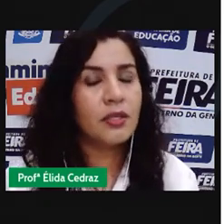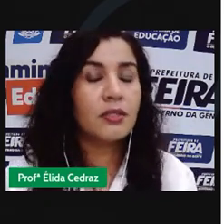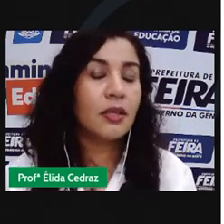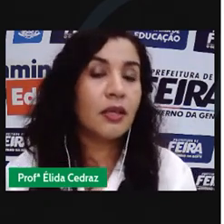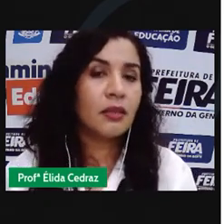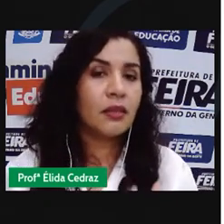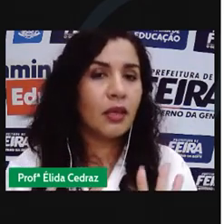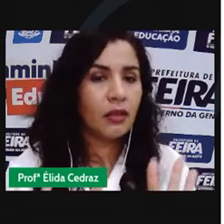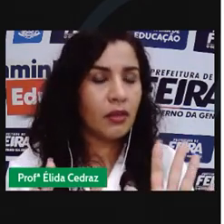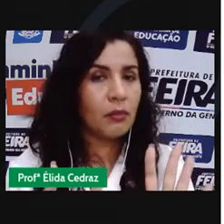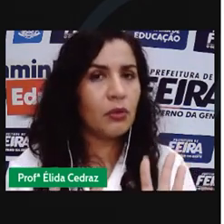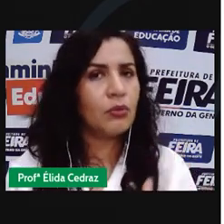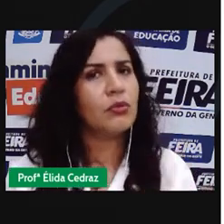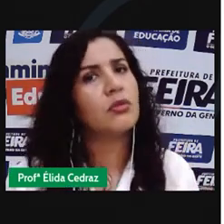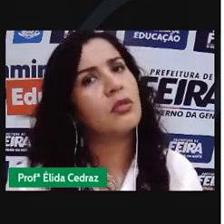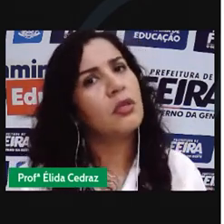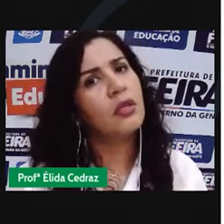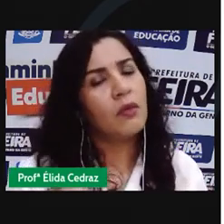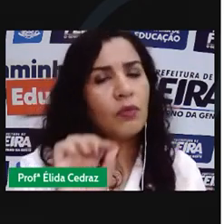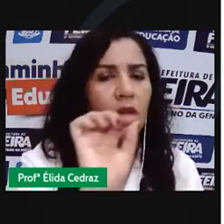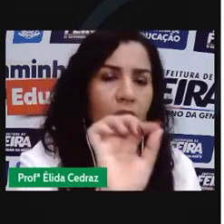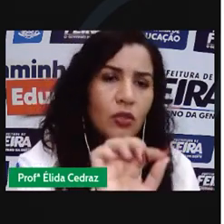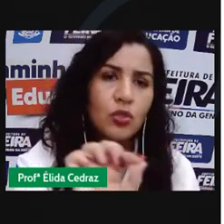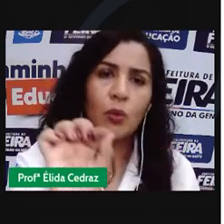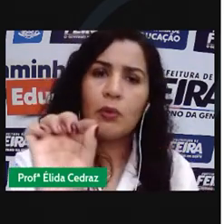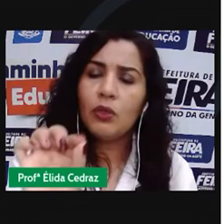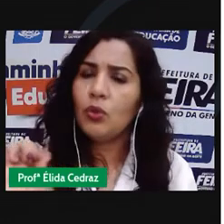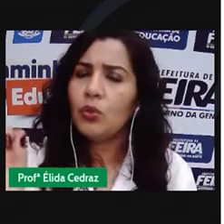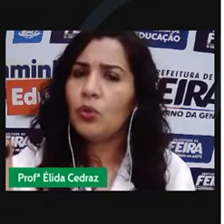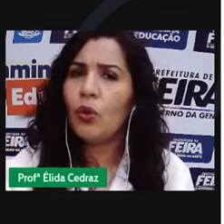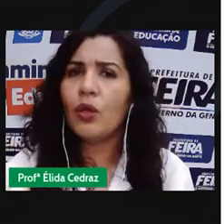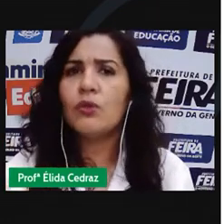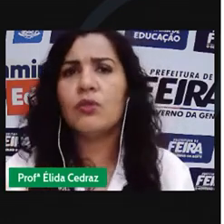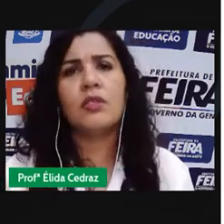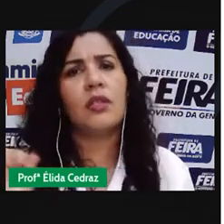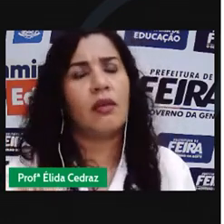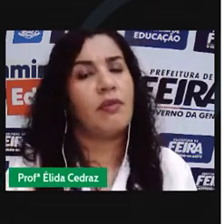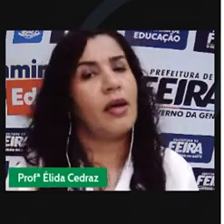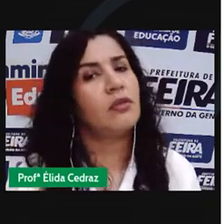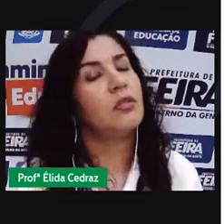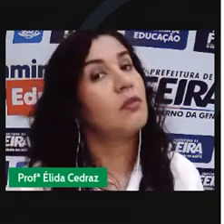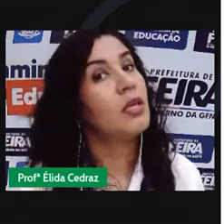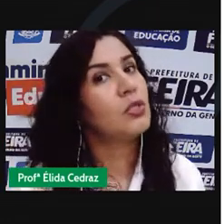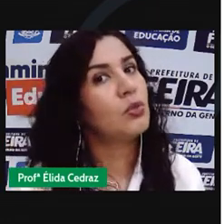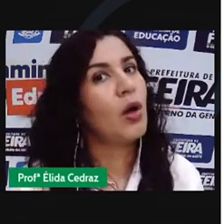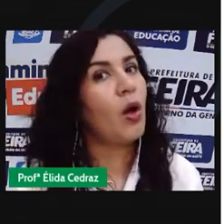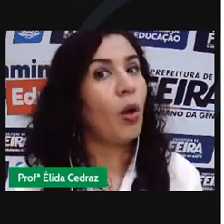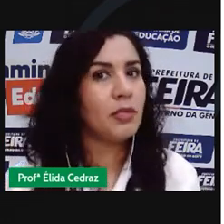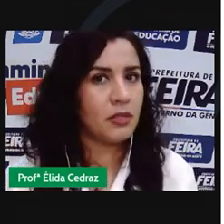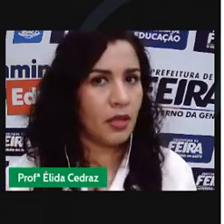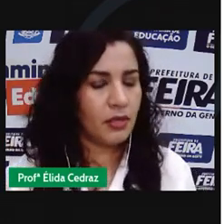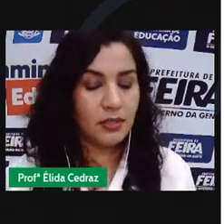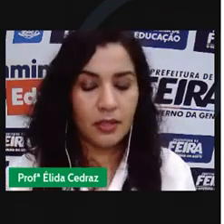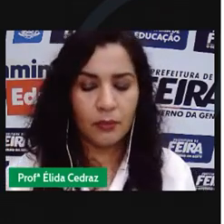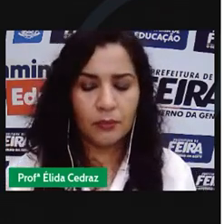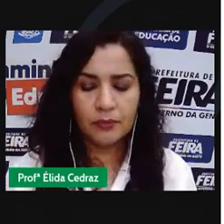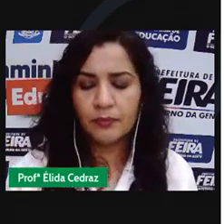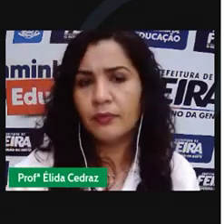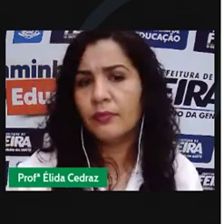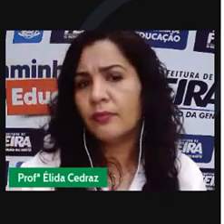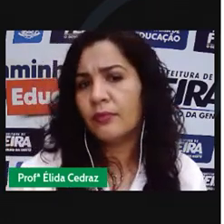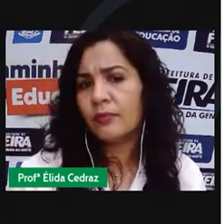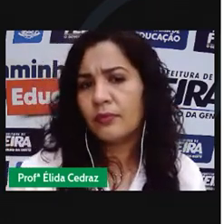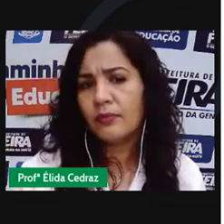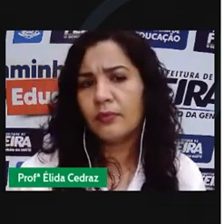horas e 30 minutos somando todos os intervalos da sua observação.